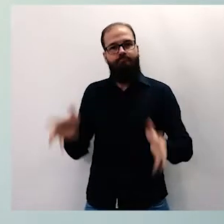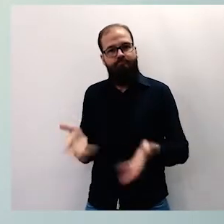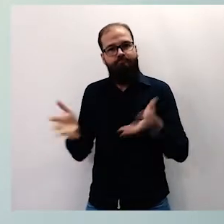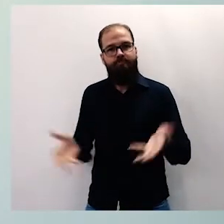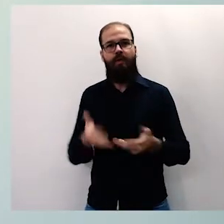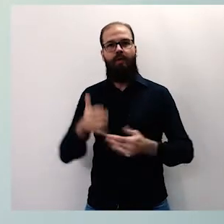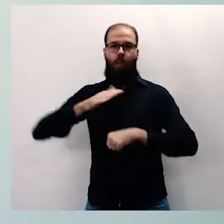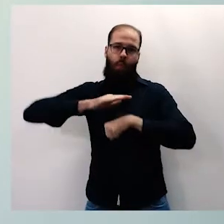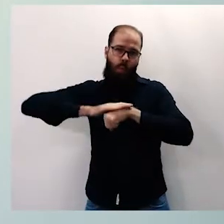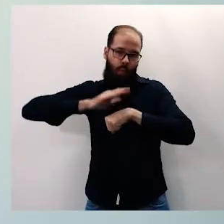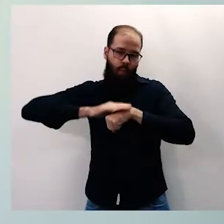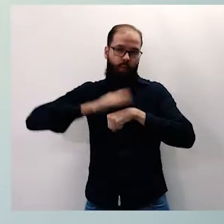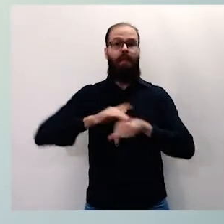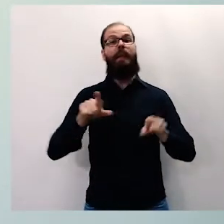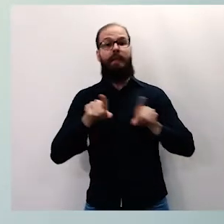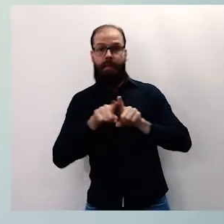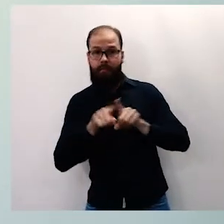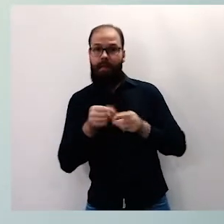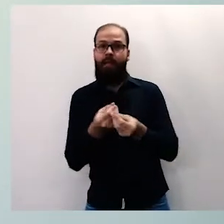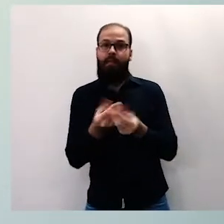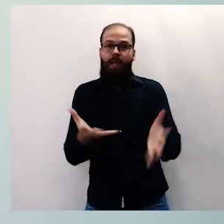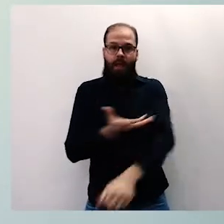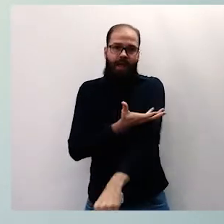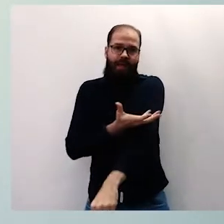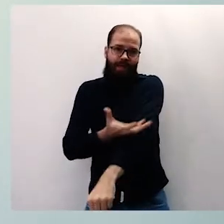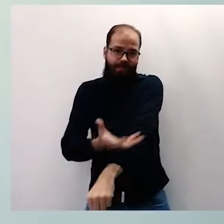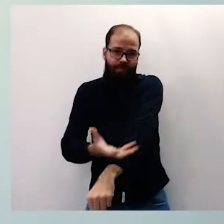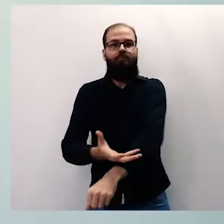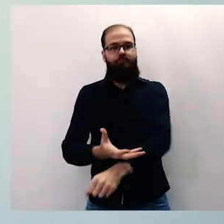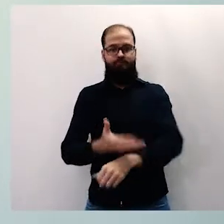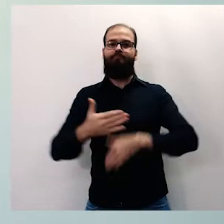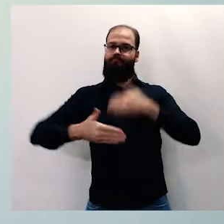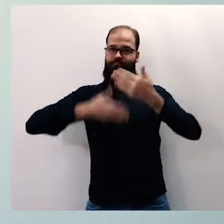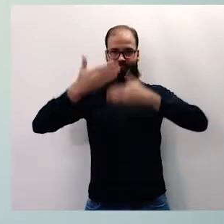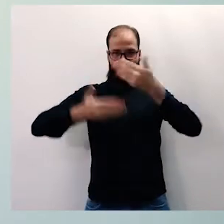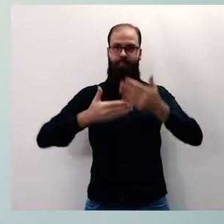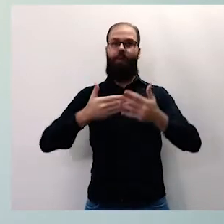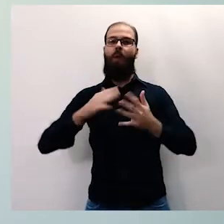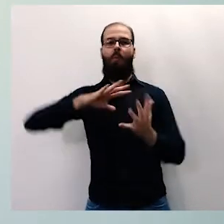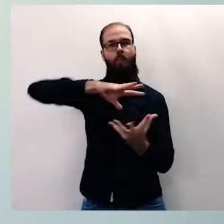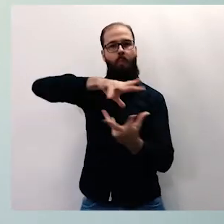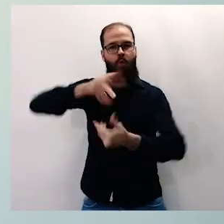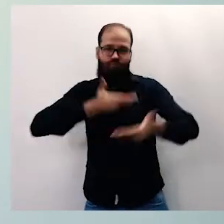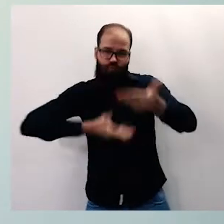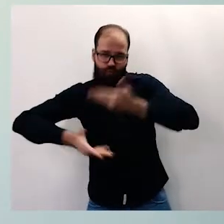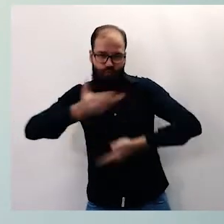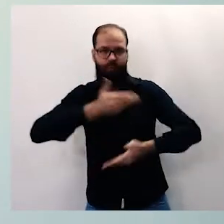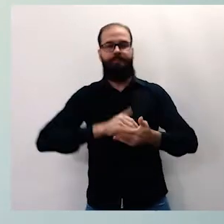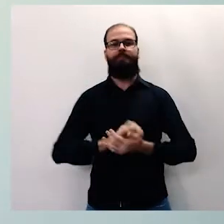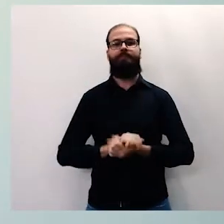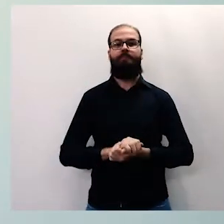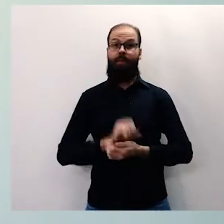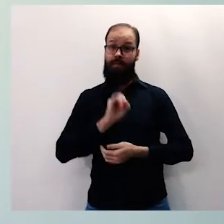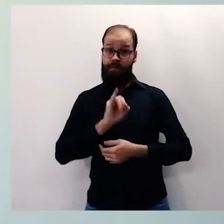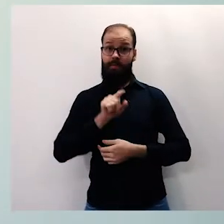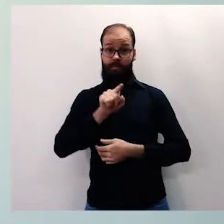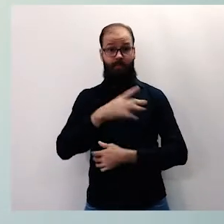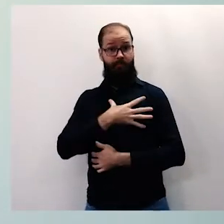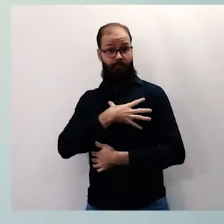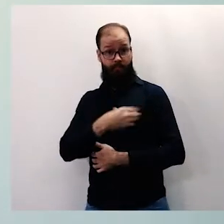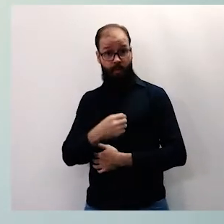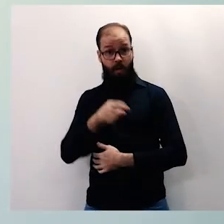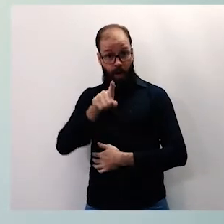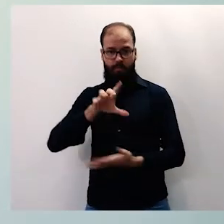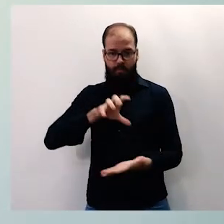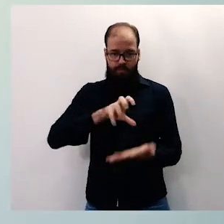organização das emoções e ainda incentivar sua experiência com o mundo. Se seu filho é matriculado na rede